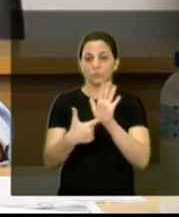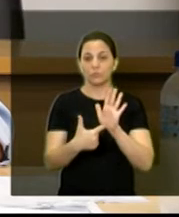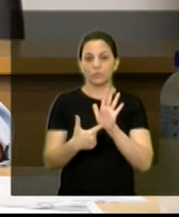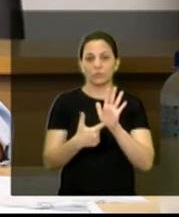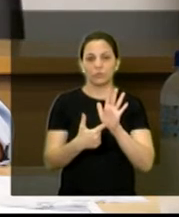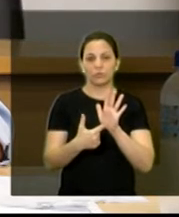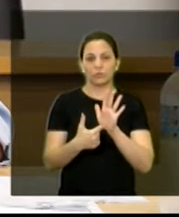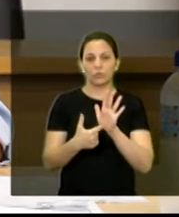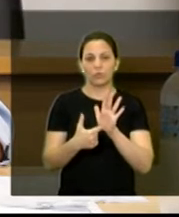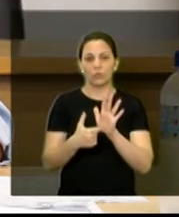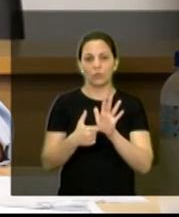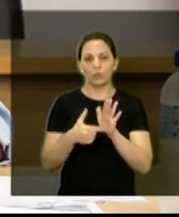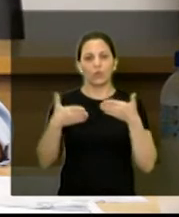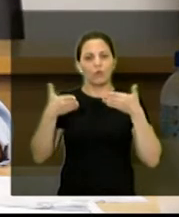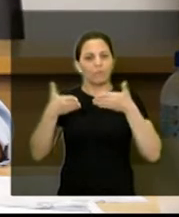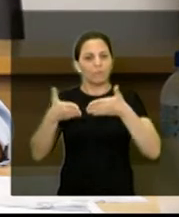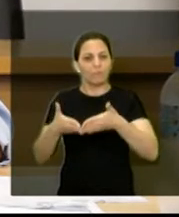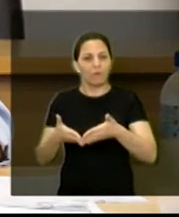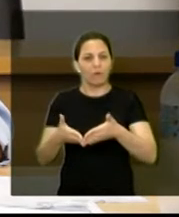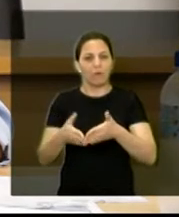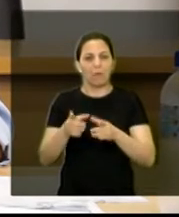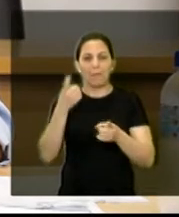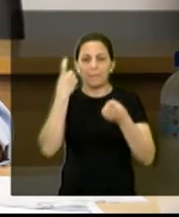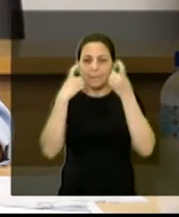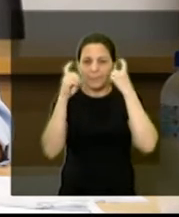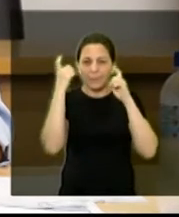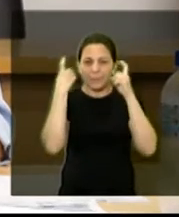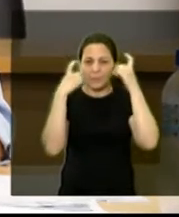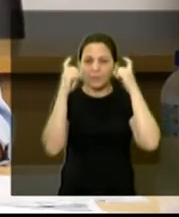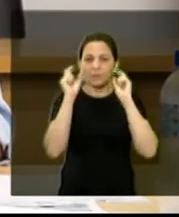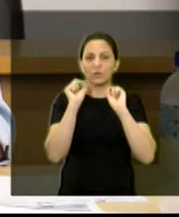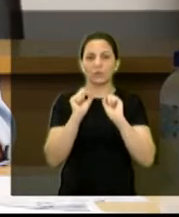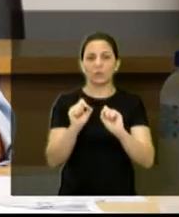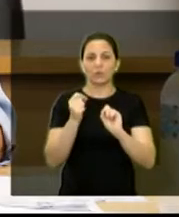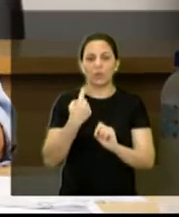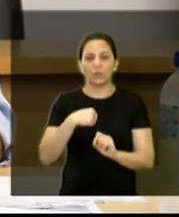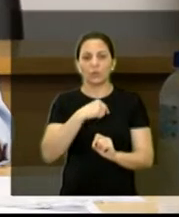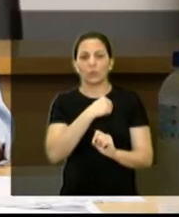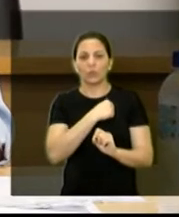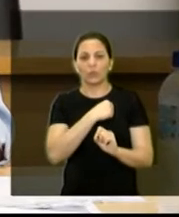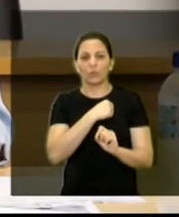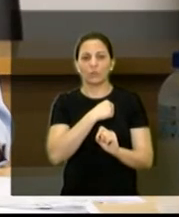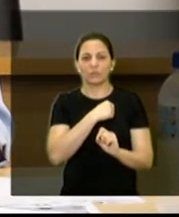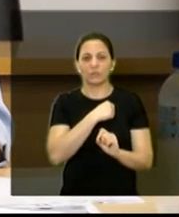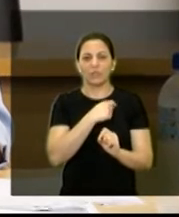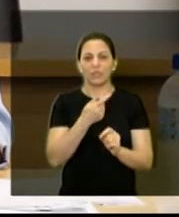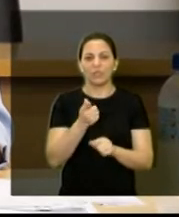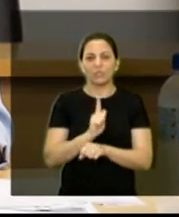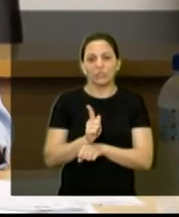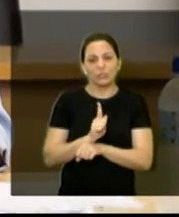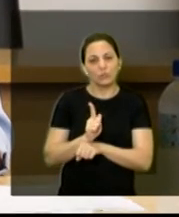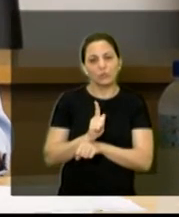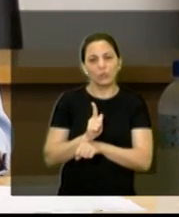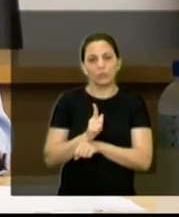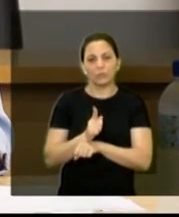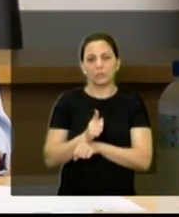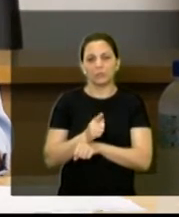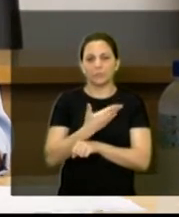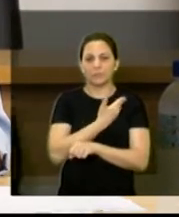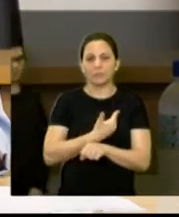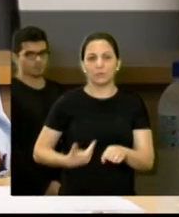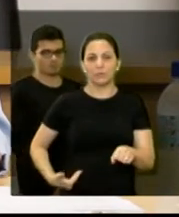você toca numa questão aí que é uma preocupação, já que nós, gestores públicos, políticos, estamos